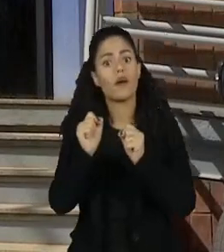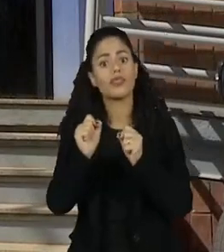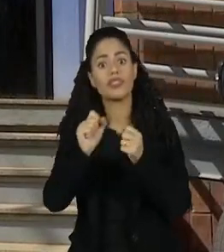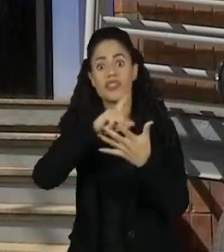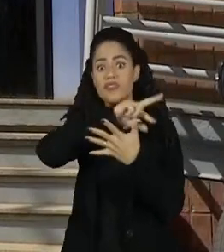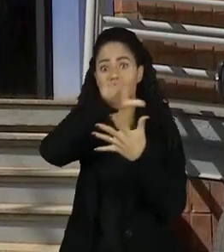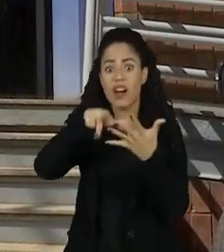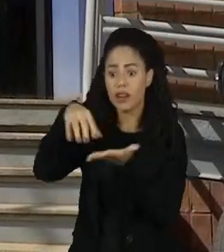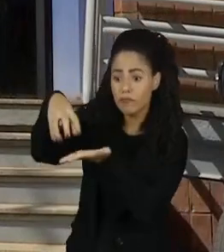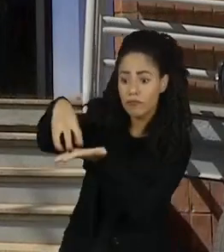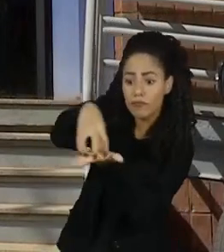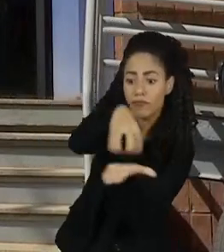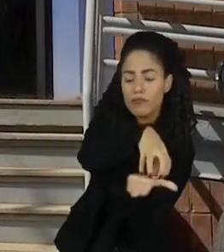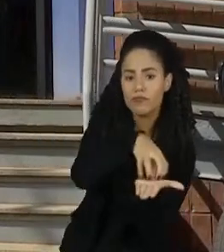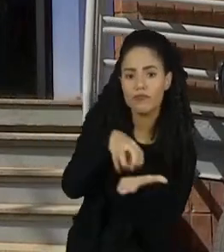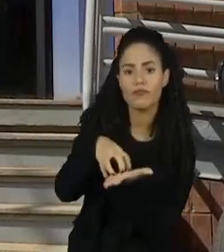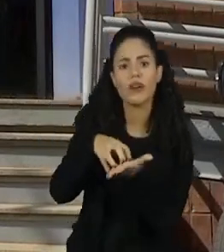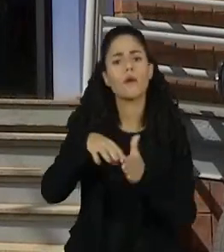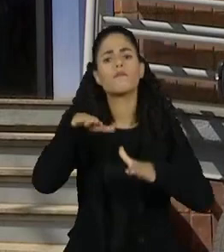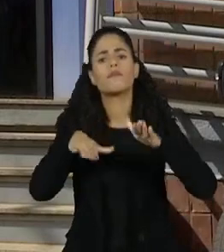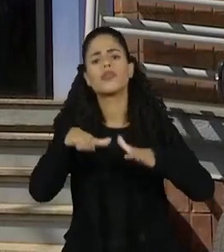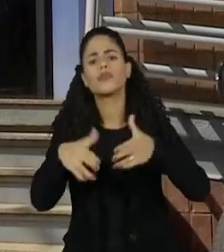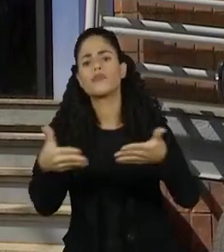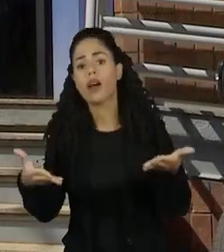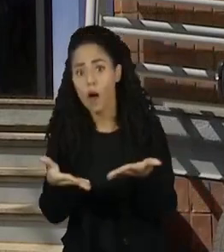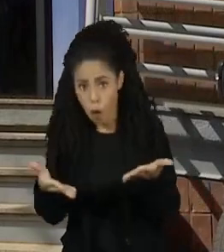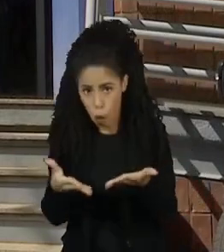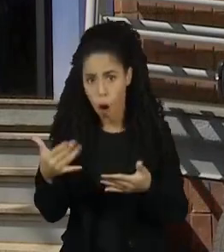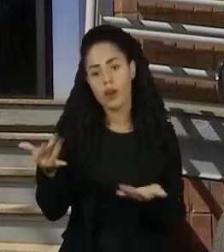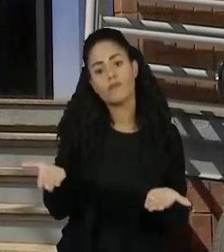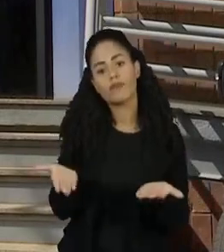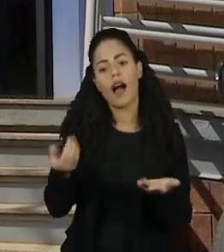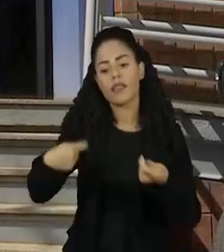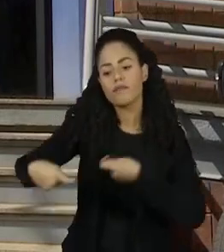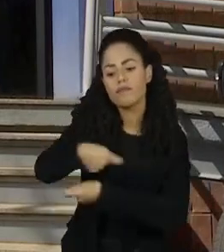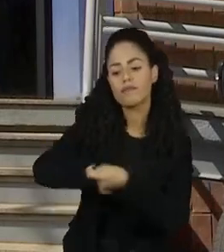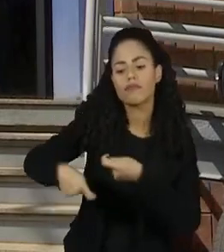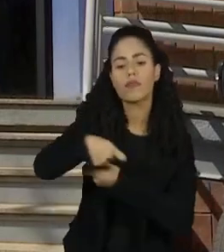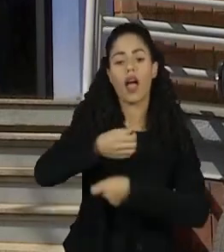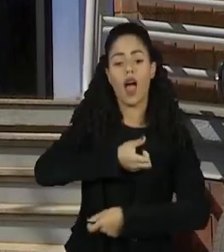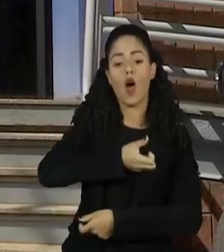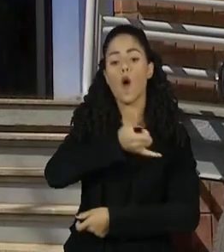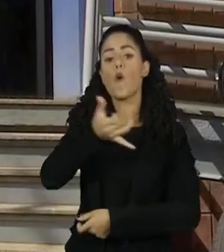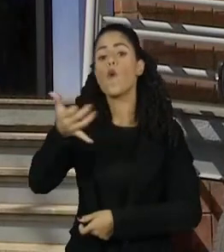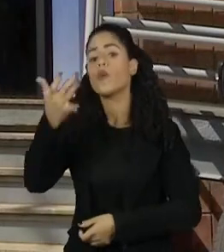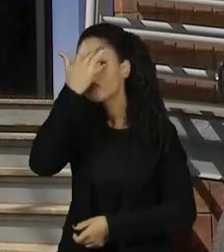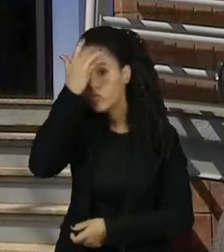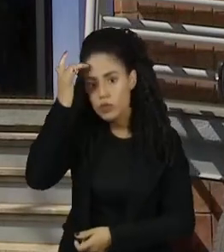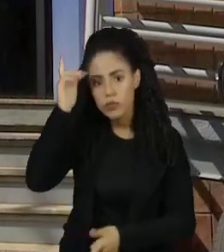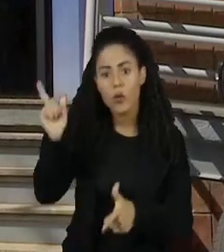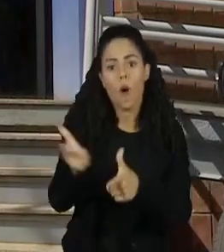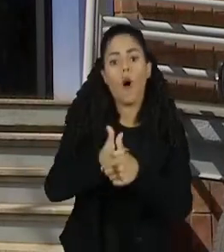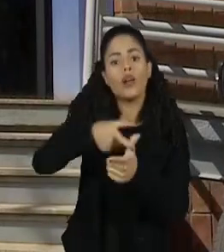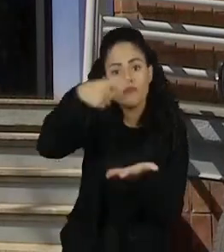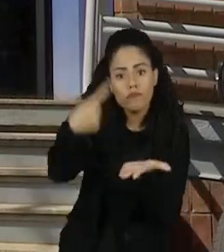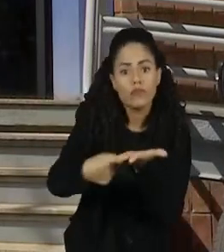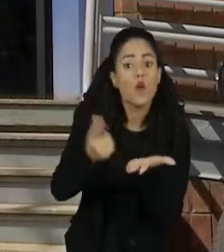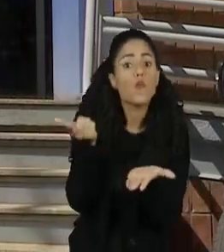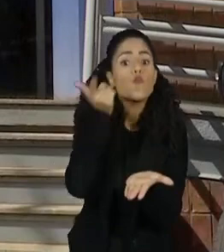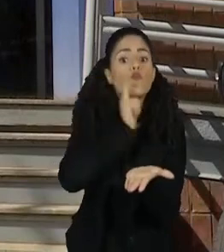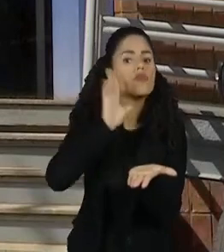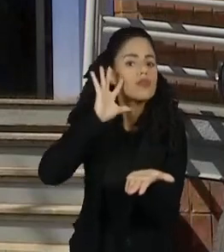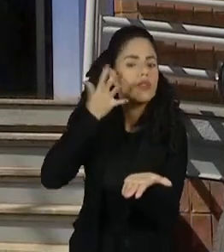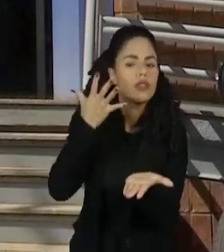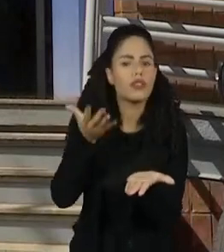instituição. A estimativa do Ministério da Fazenda sobre a quantidade de contemplados por essa medida emergencial